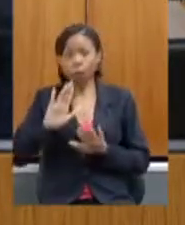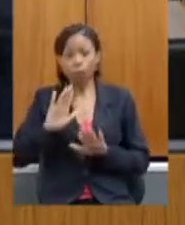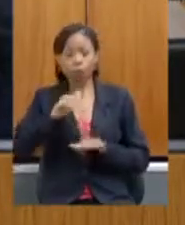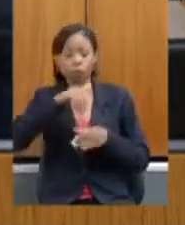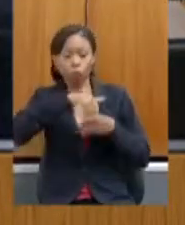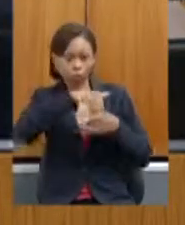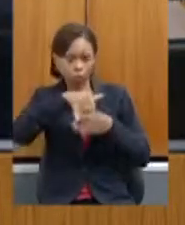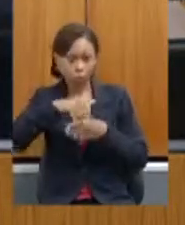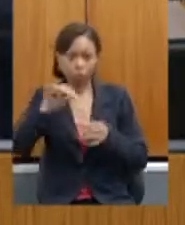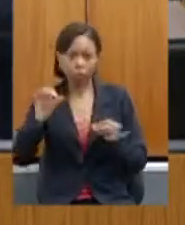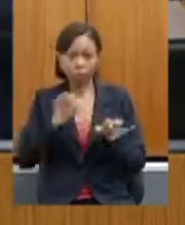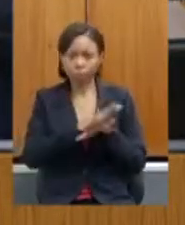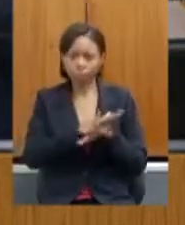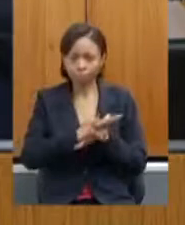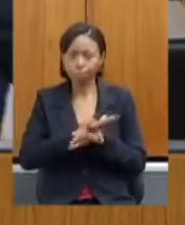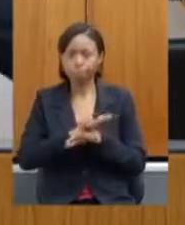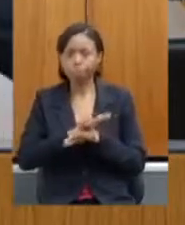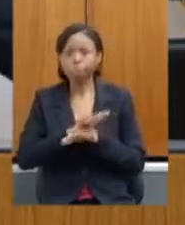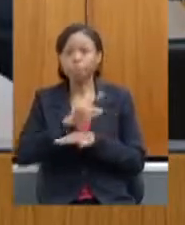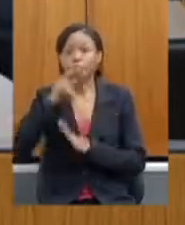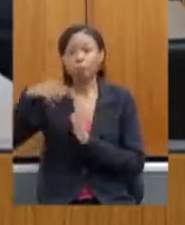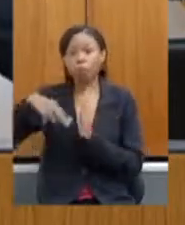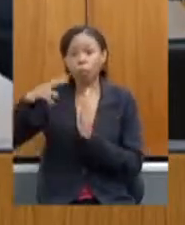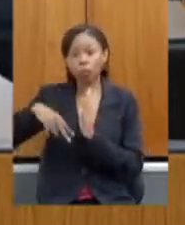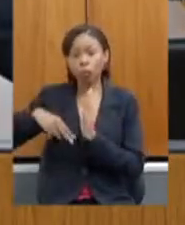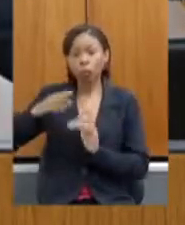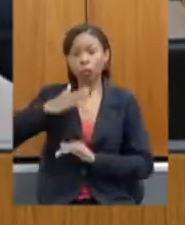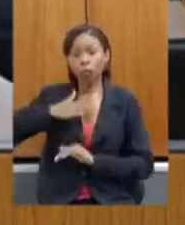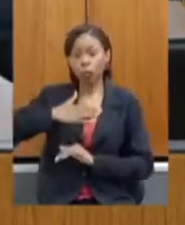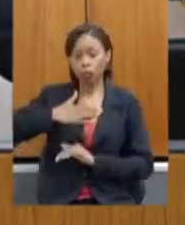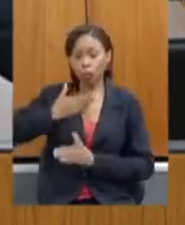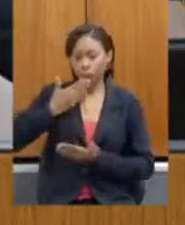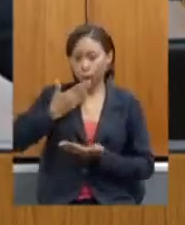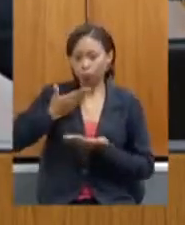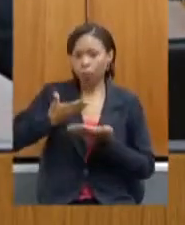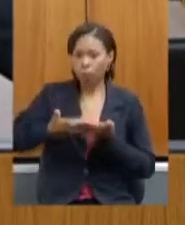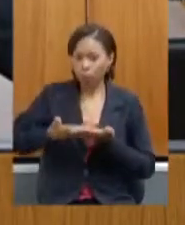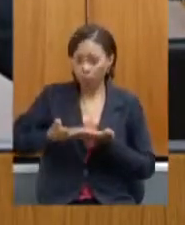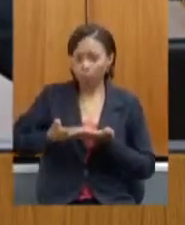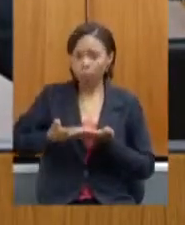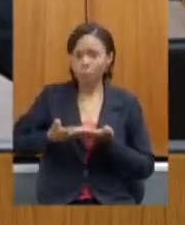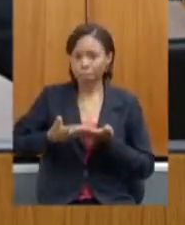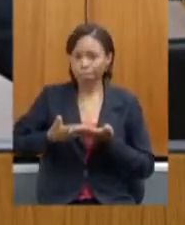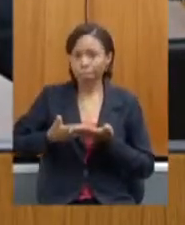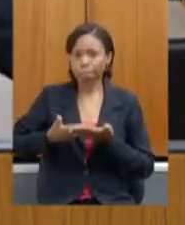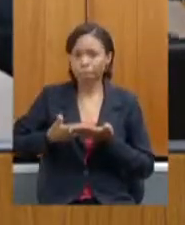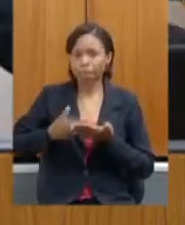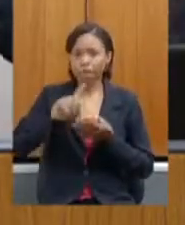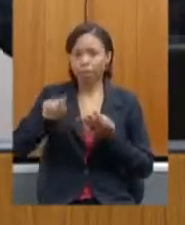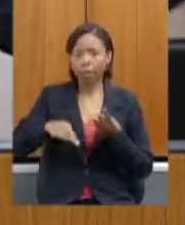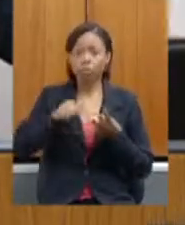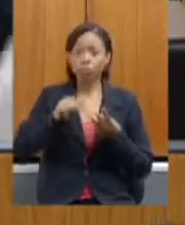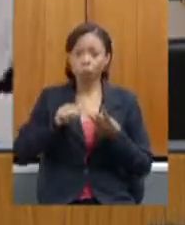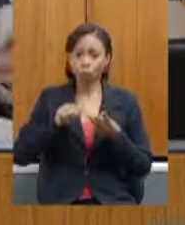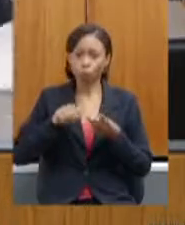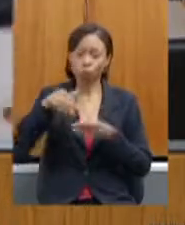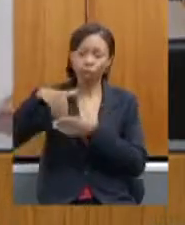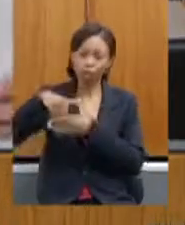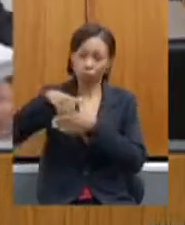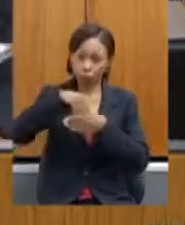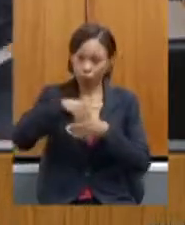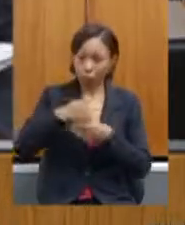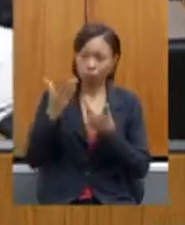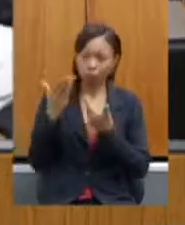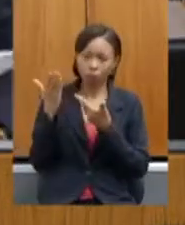a leitura dos requerimentos de minha autoria também e passarei a condução da votação para a vossa